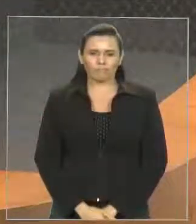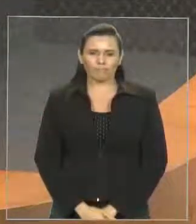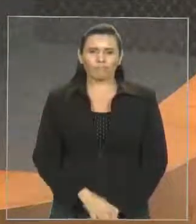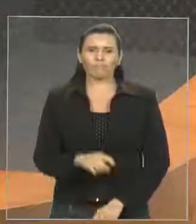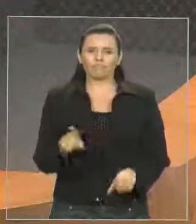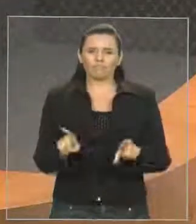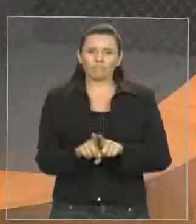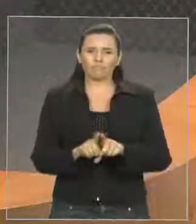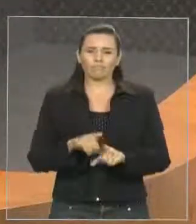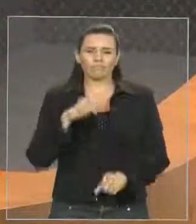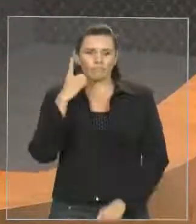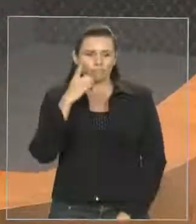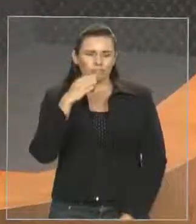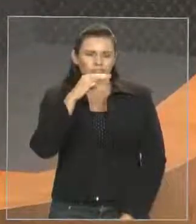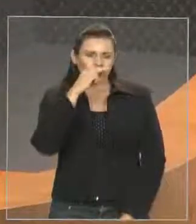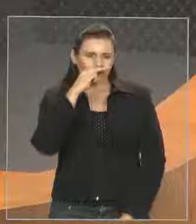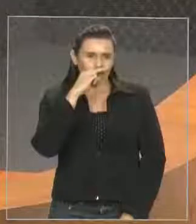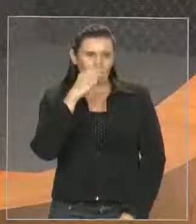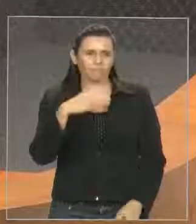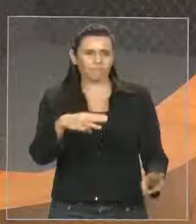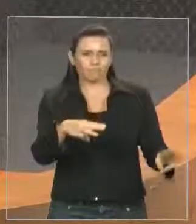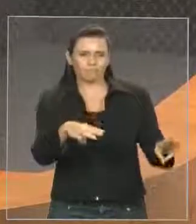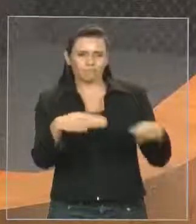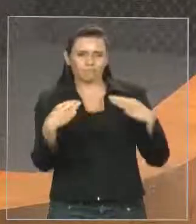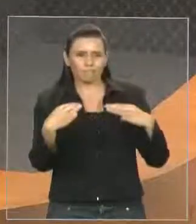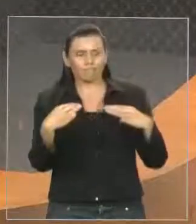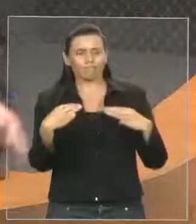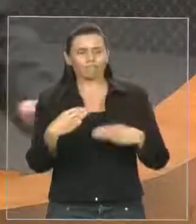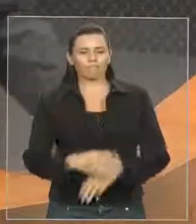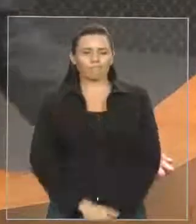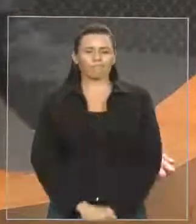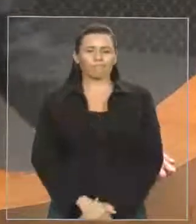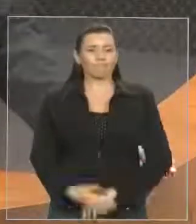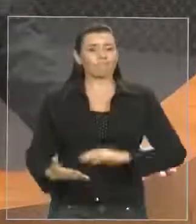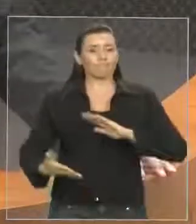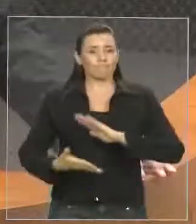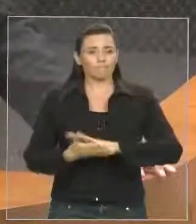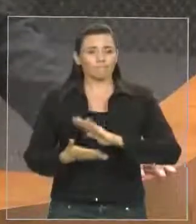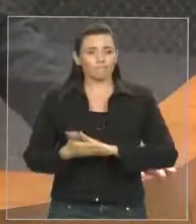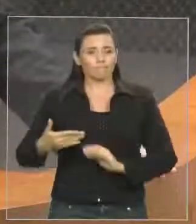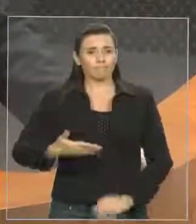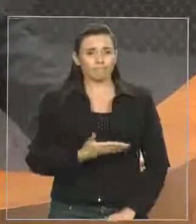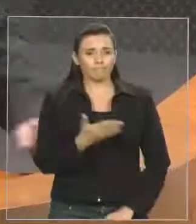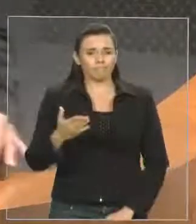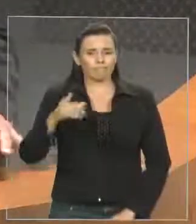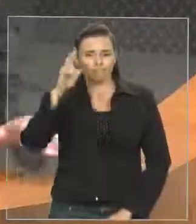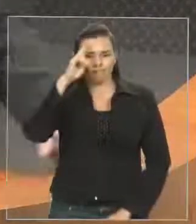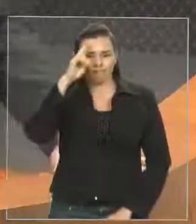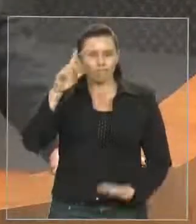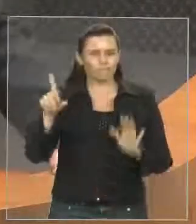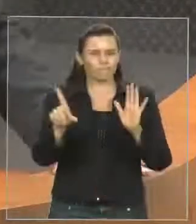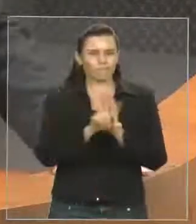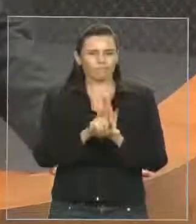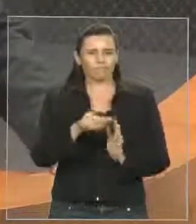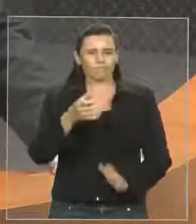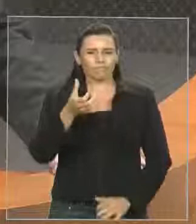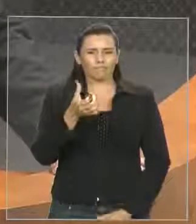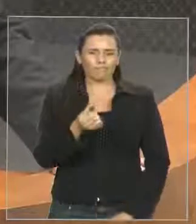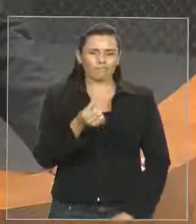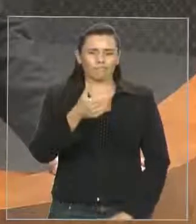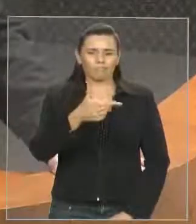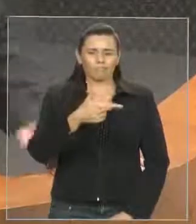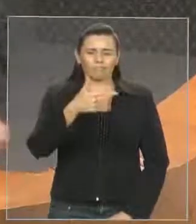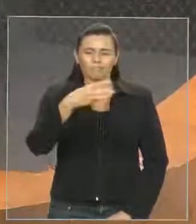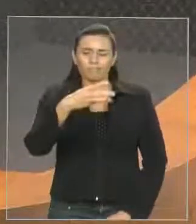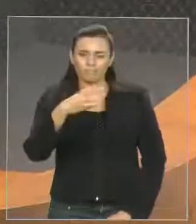Coutinho, parabenizando essa casa e lembrando a lei 6.230, de 27